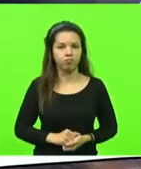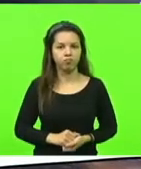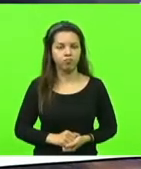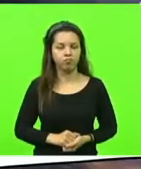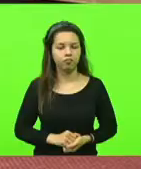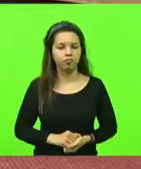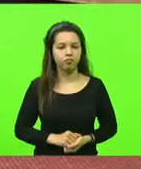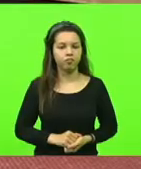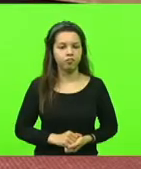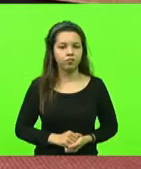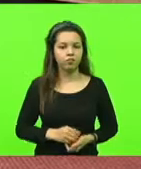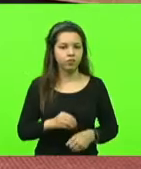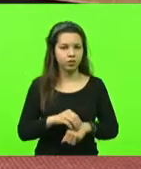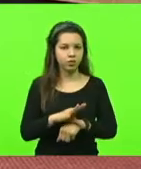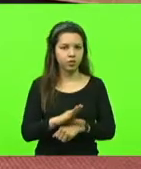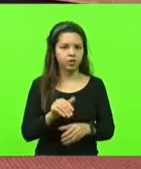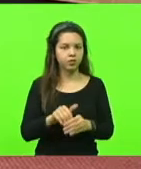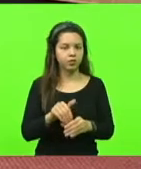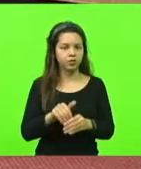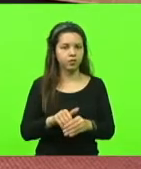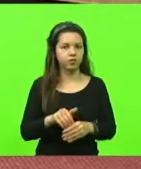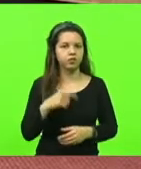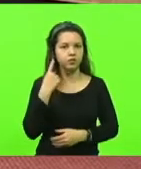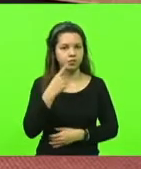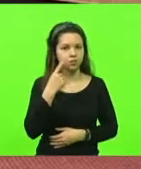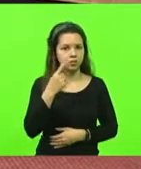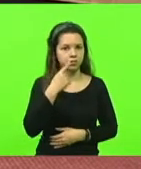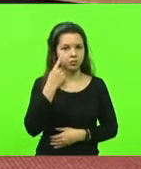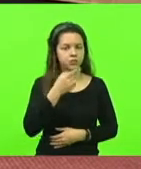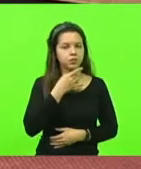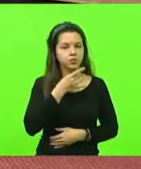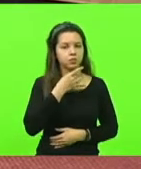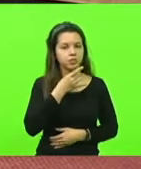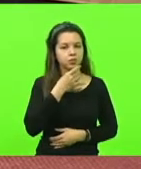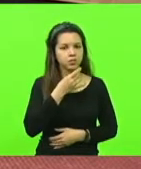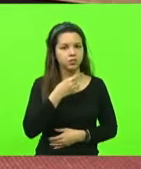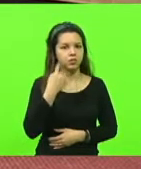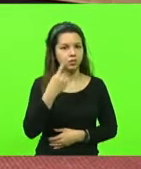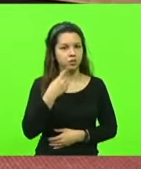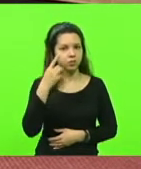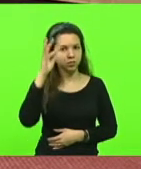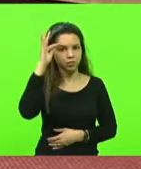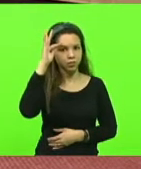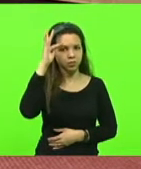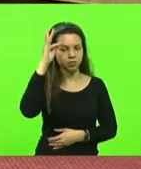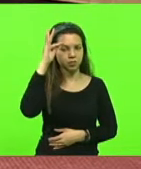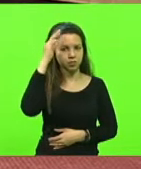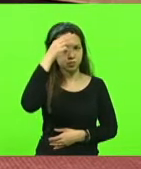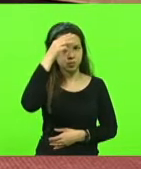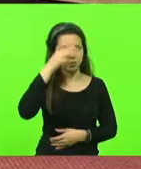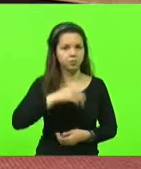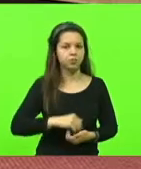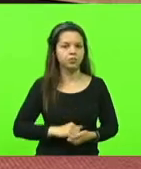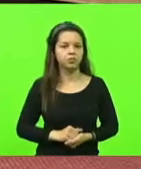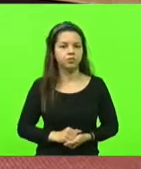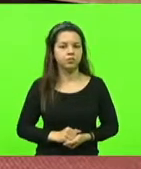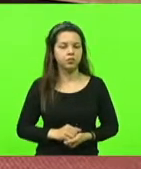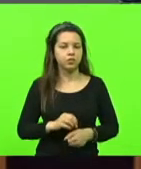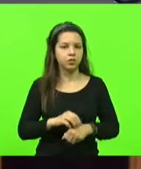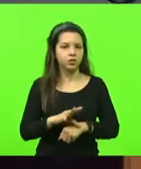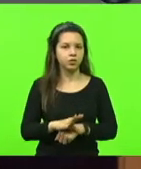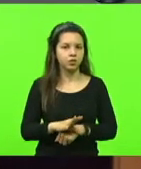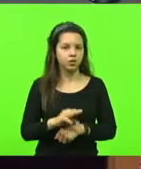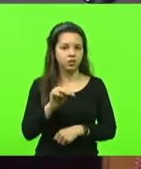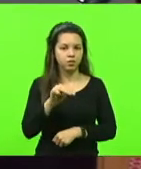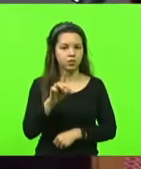Caminhamento e voto. Caminhamento e voto com a palavra o deputado Valdir Cobalquim, na sequência, deputado Fabiano Dalluz. Caminho, bancada do